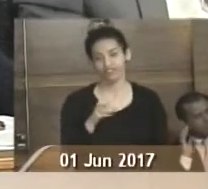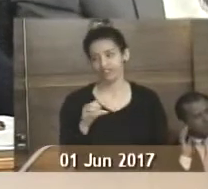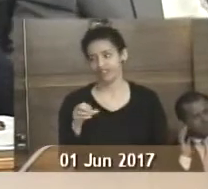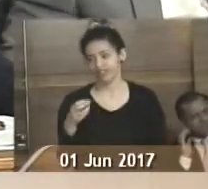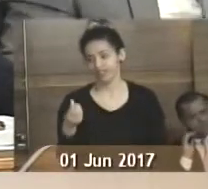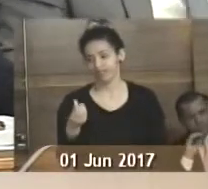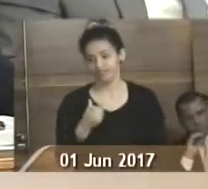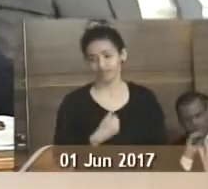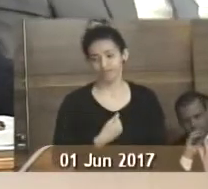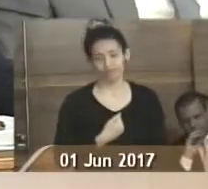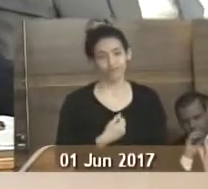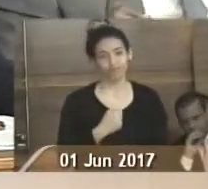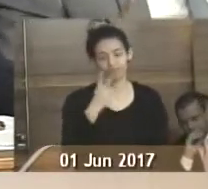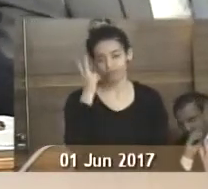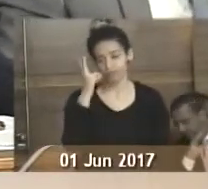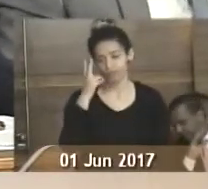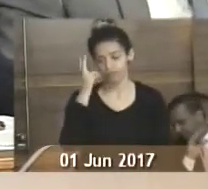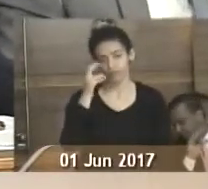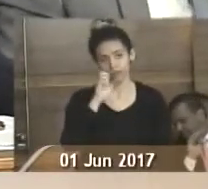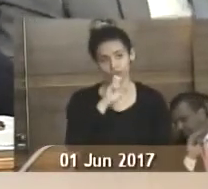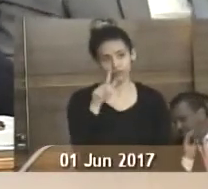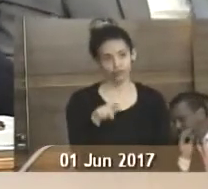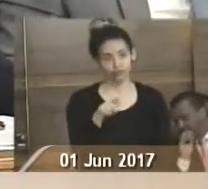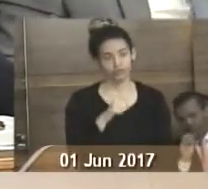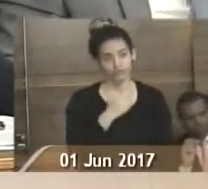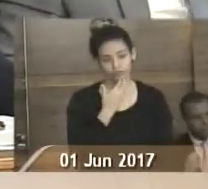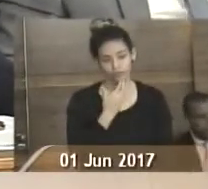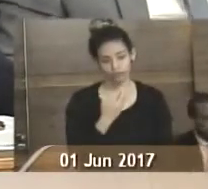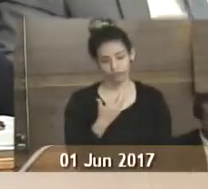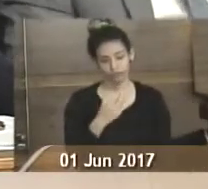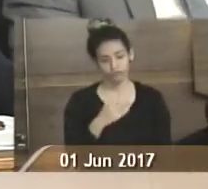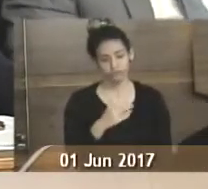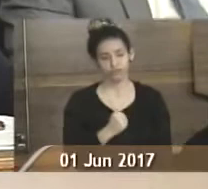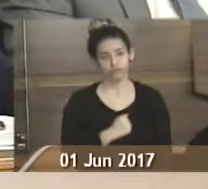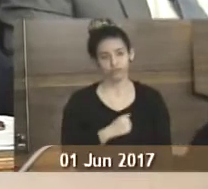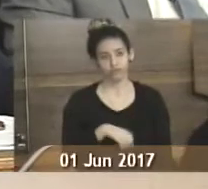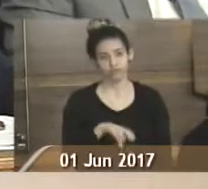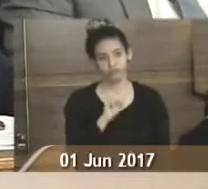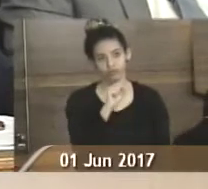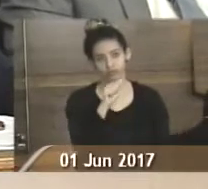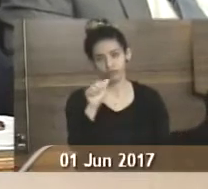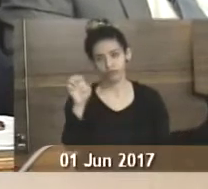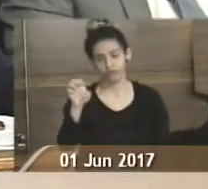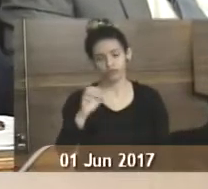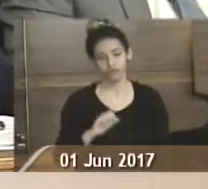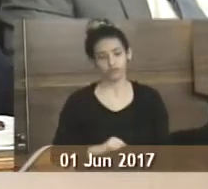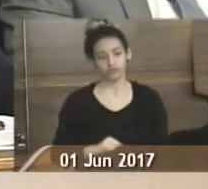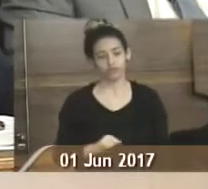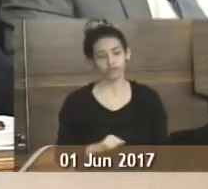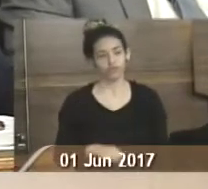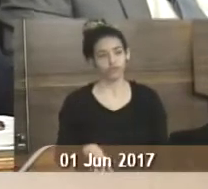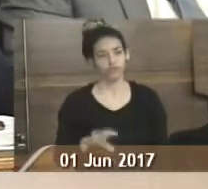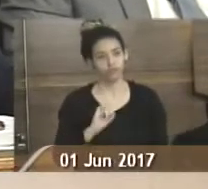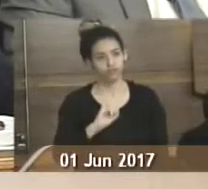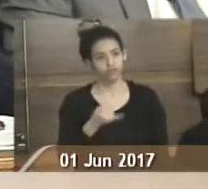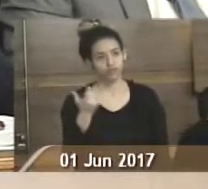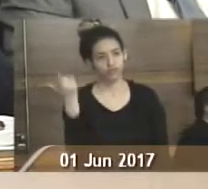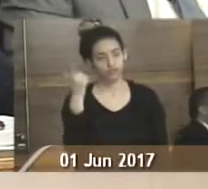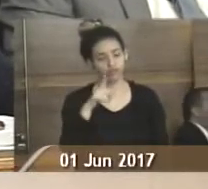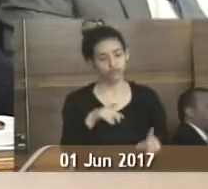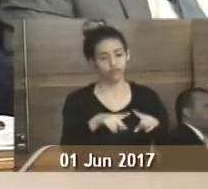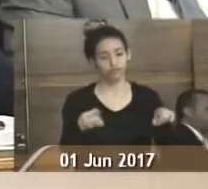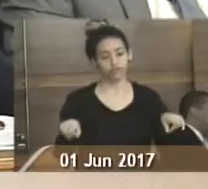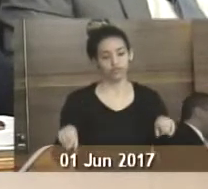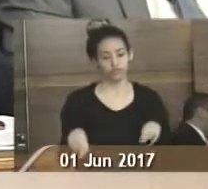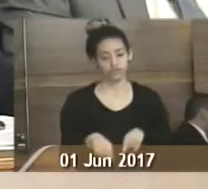de 2017, de autoria do vereador José Augusto, solicitando ao serviço autônomo de água e esgoto, SAI, o reaproveitamento da caixa d